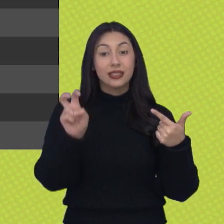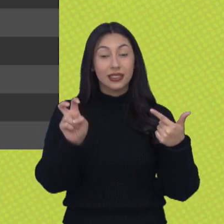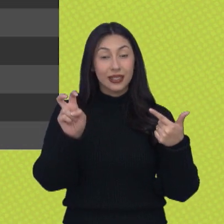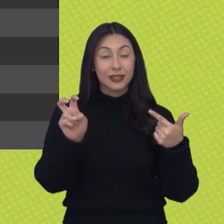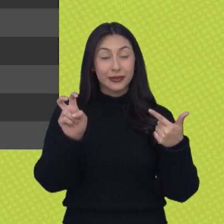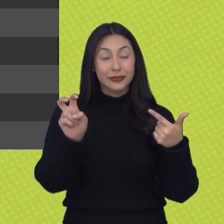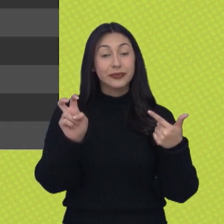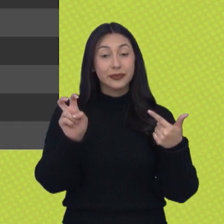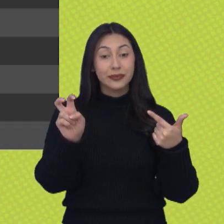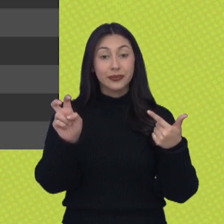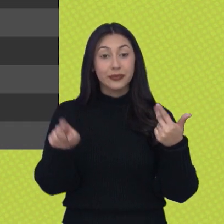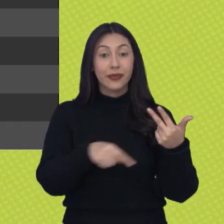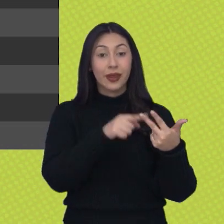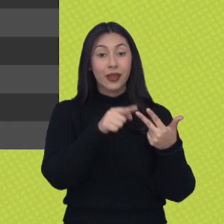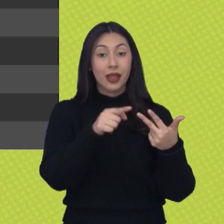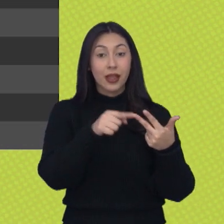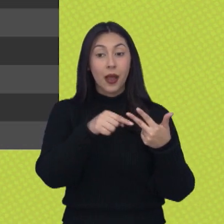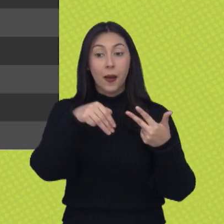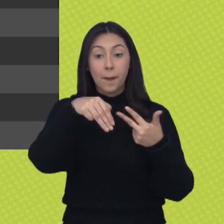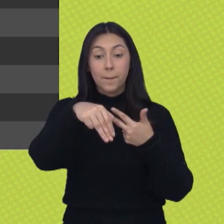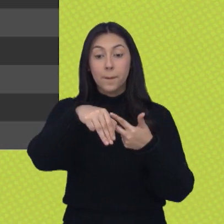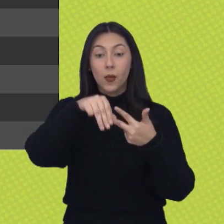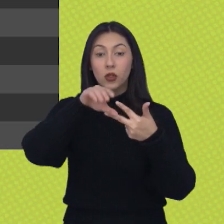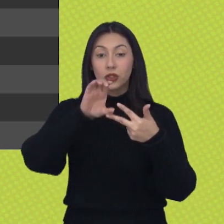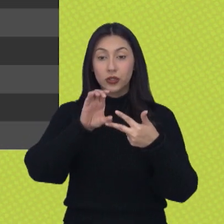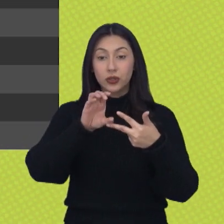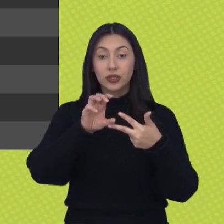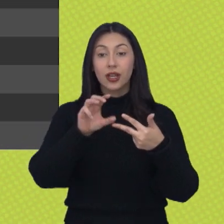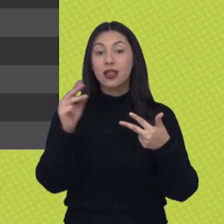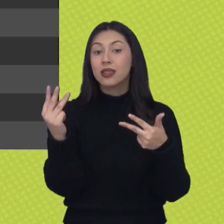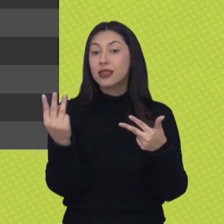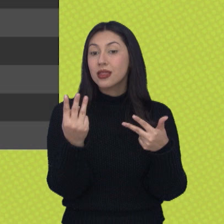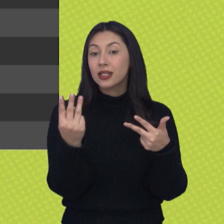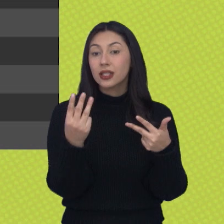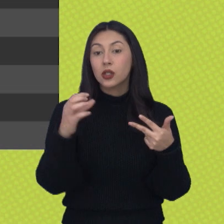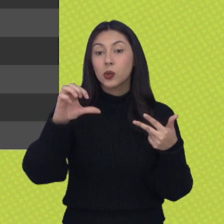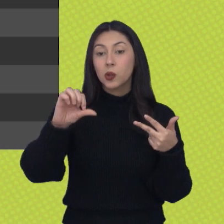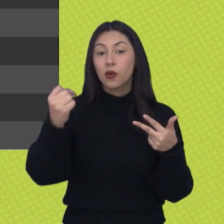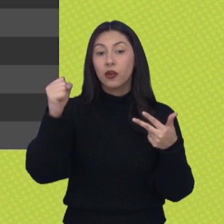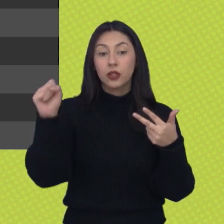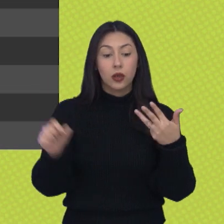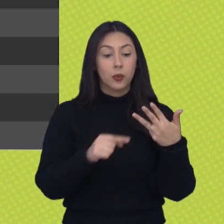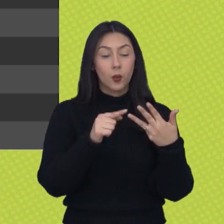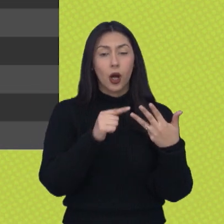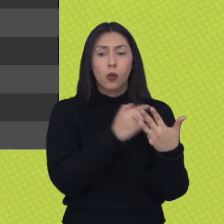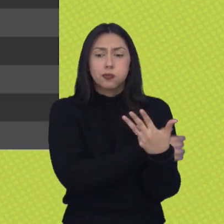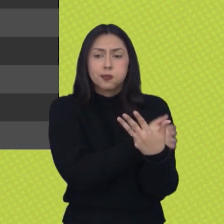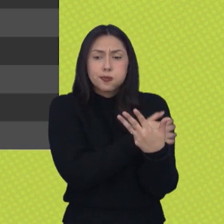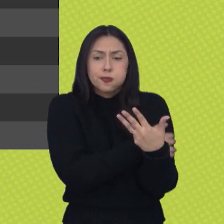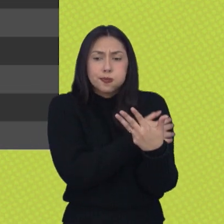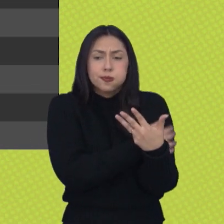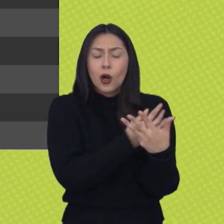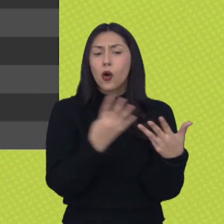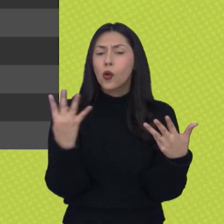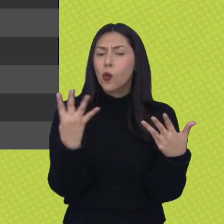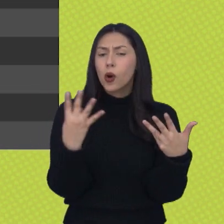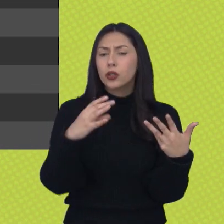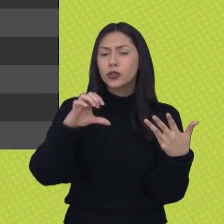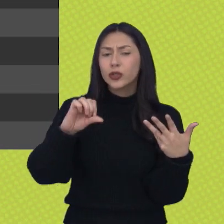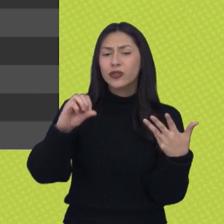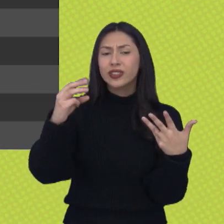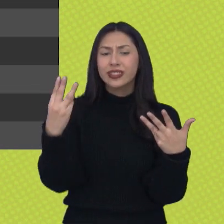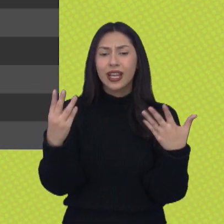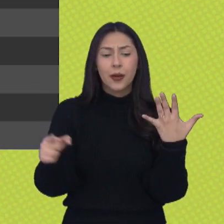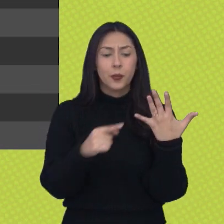165. Depois Mogi das Cruzes assumiu a terceira posição com 98. Campos do Jordão caiu pra quarta posição com 93.